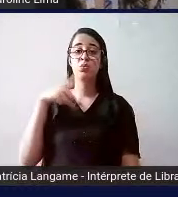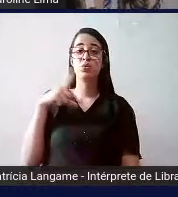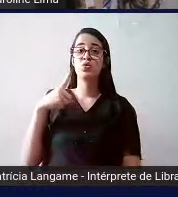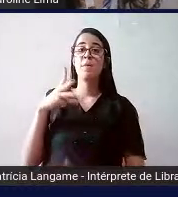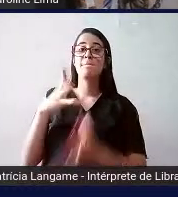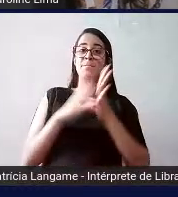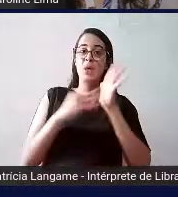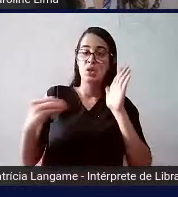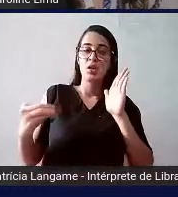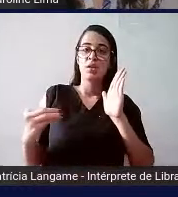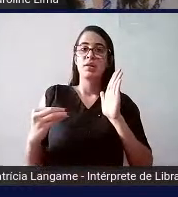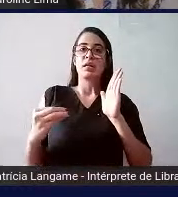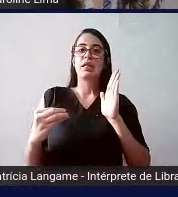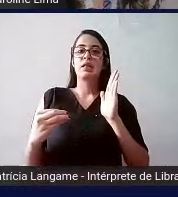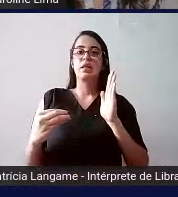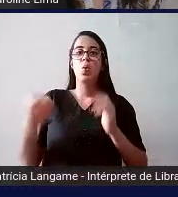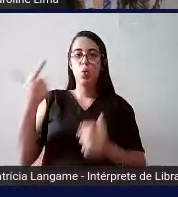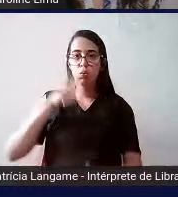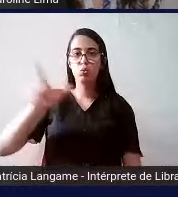luminosa mais um